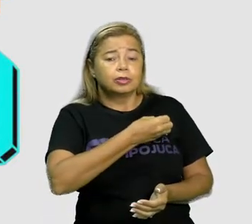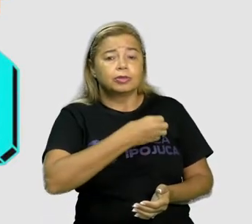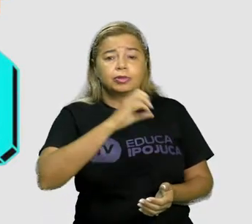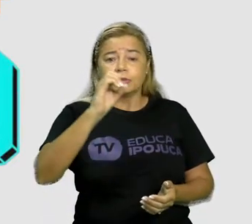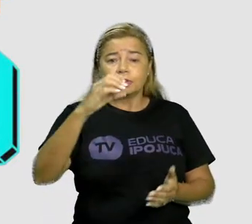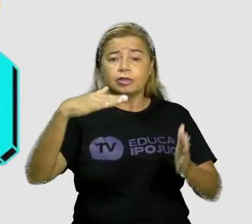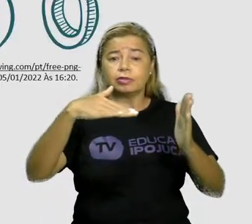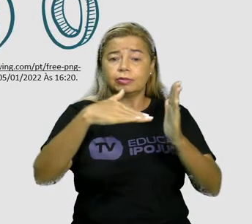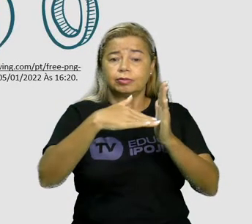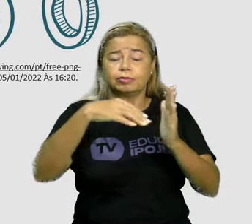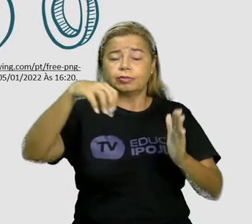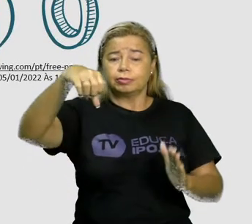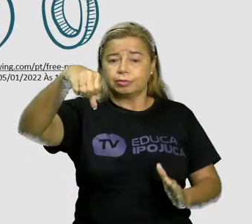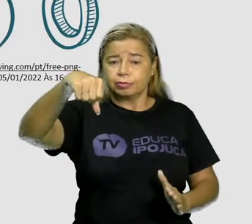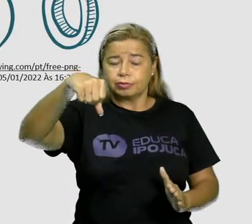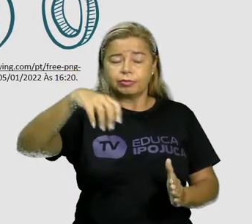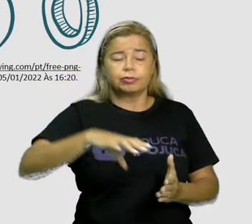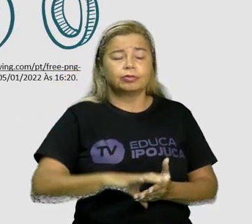nove.